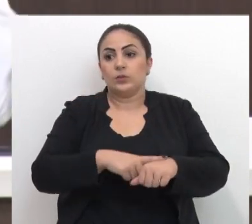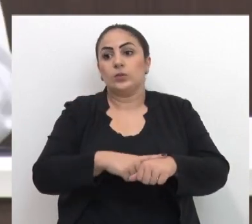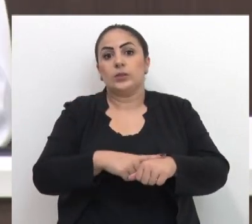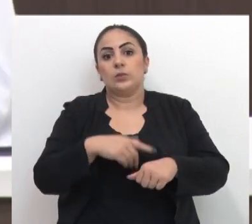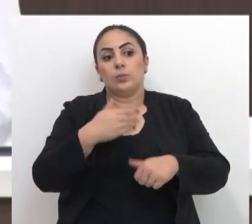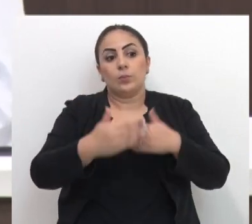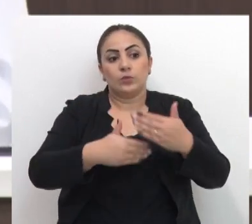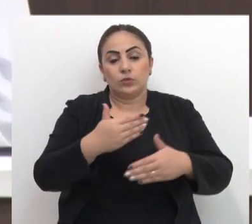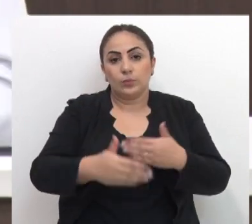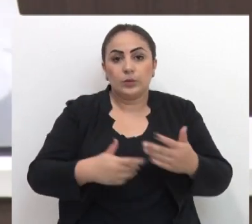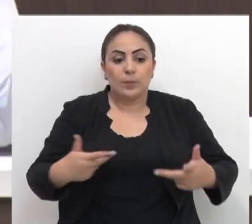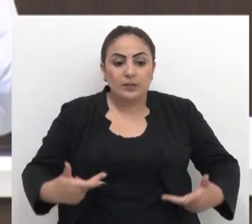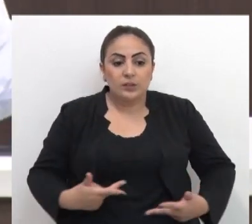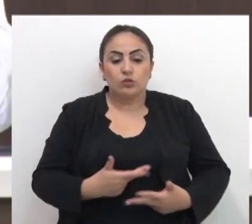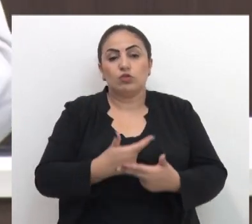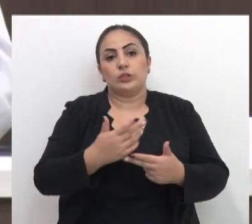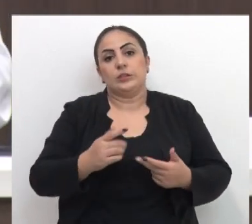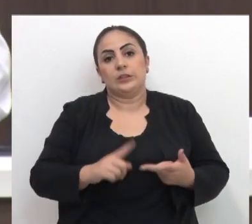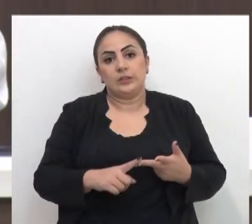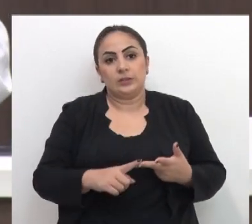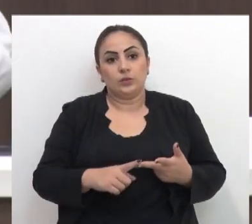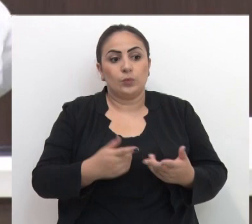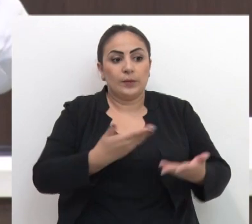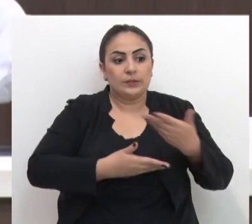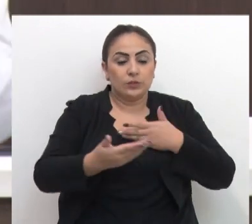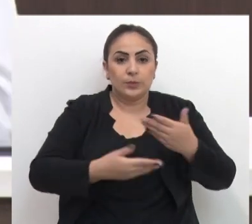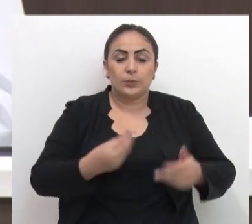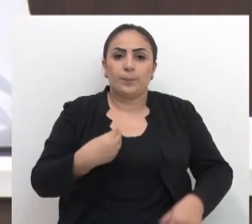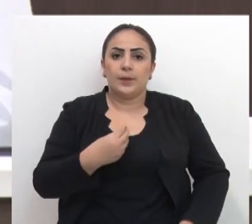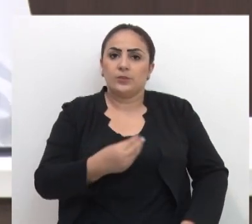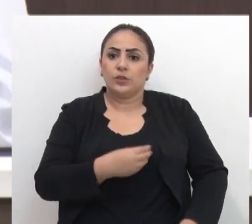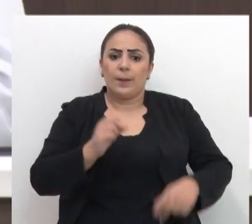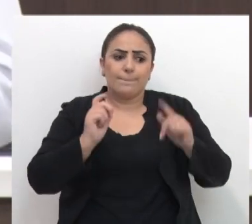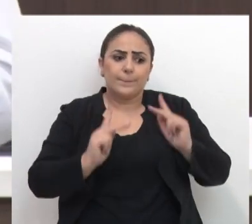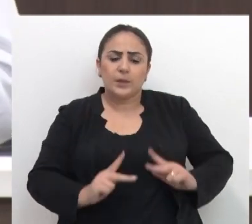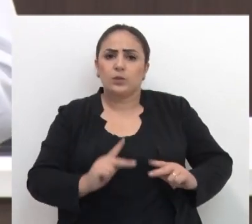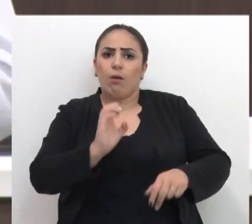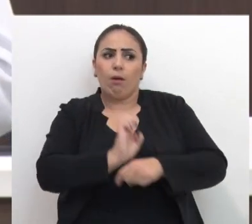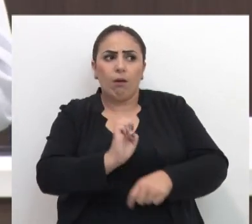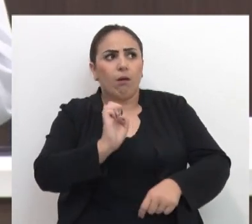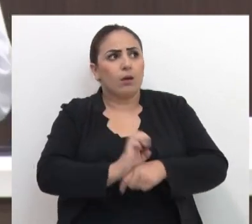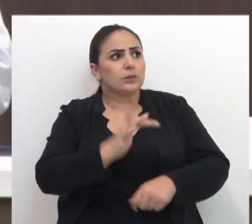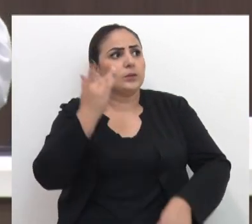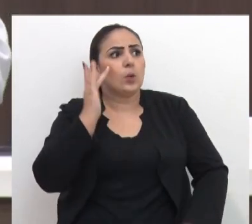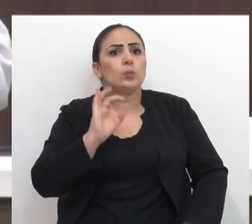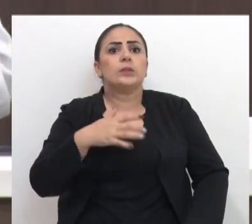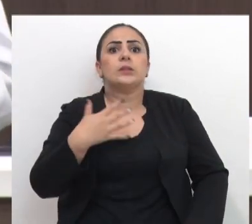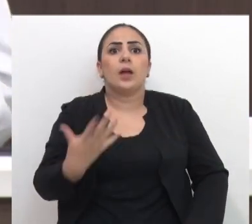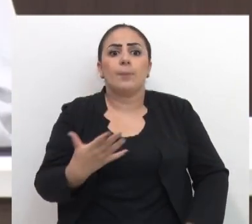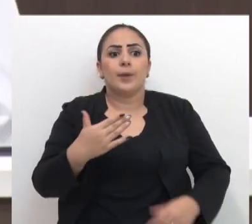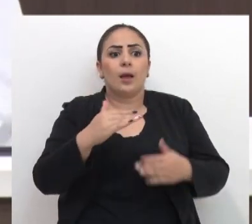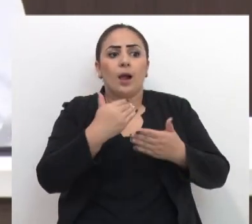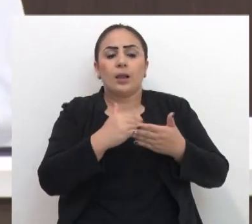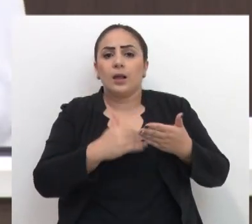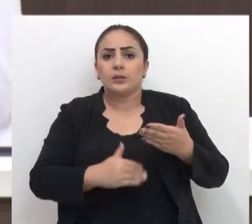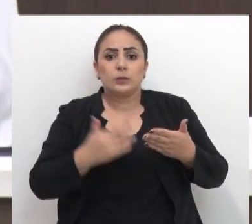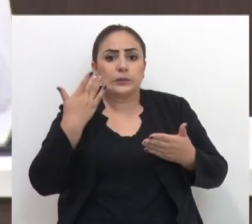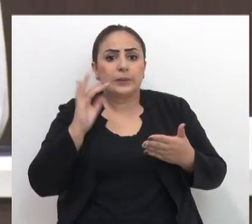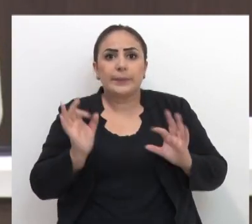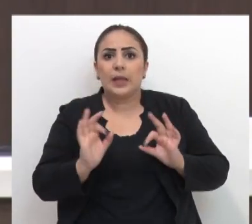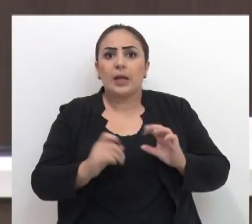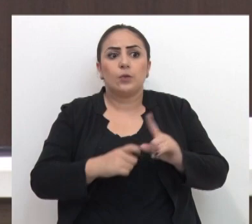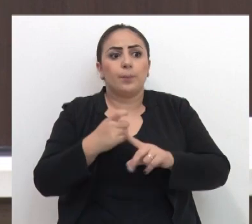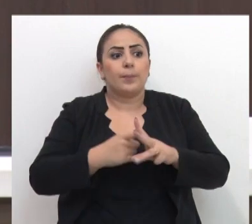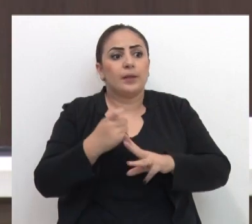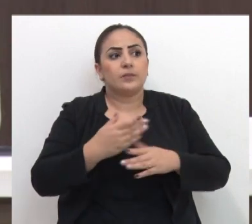um procedimento, de uma cirurgia, de uma consulta, em que a pessoa não sabe qual é o lugar que está, não sabe qual